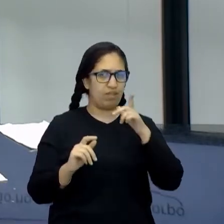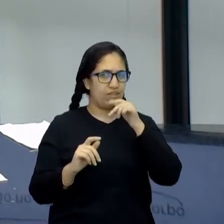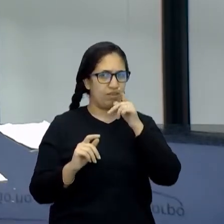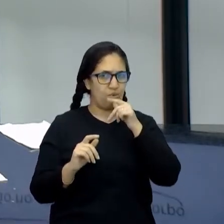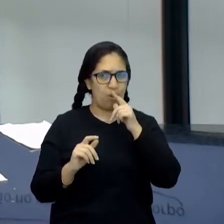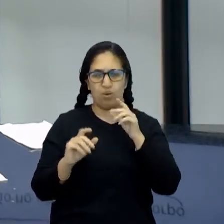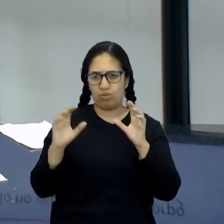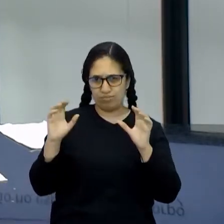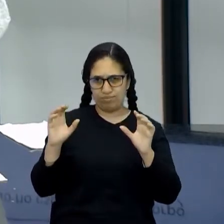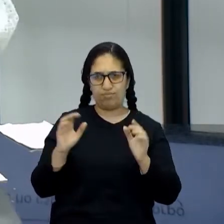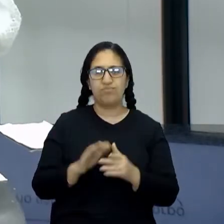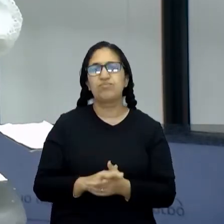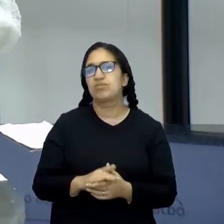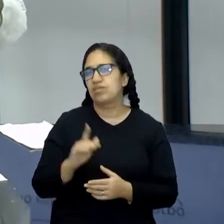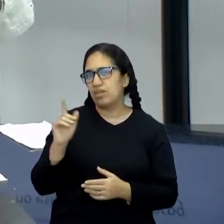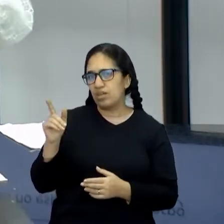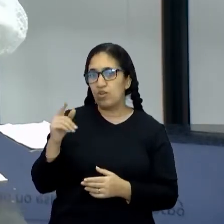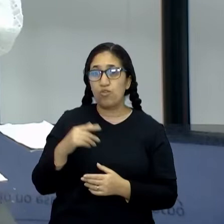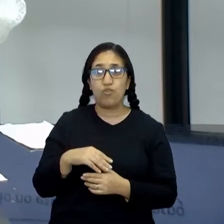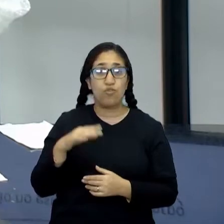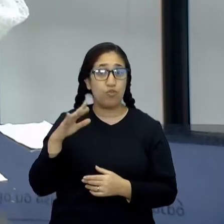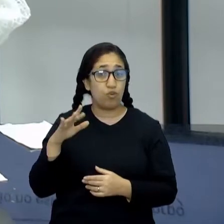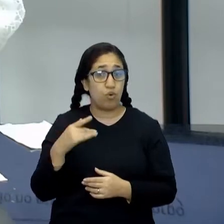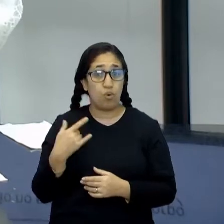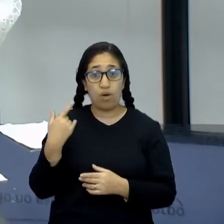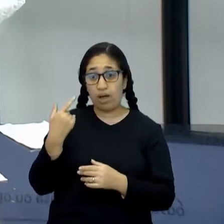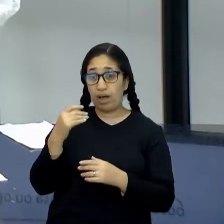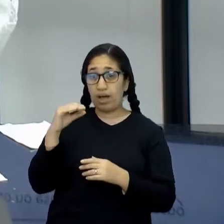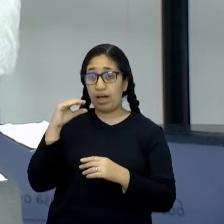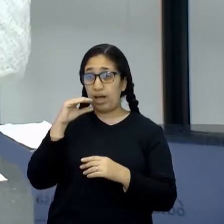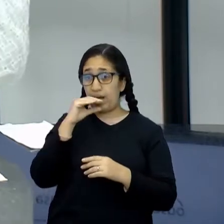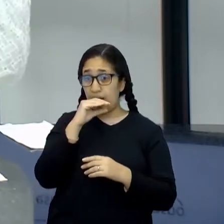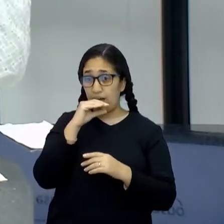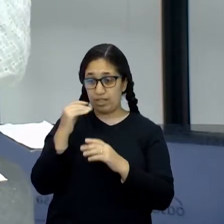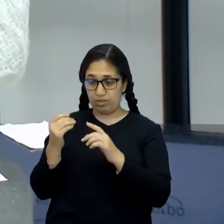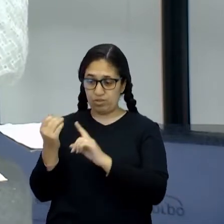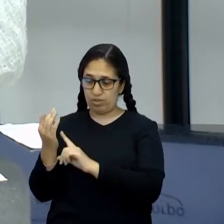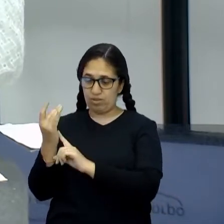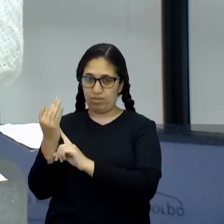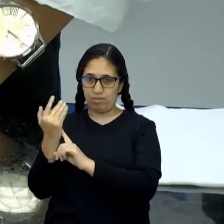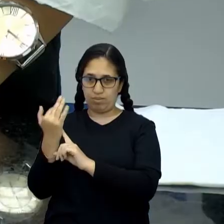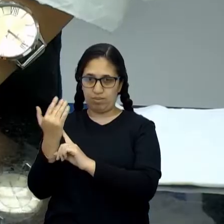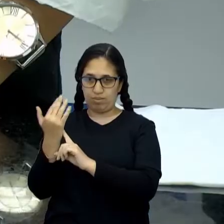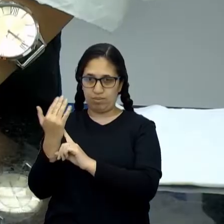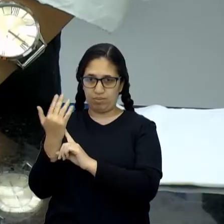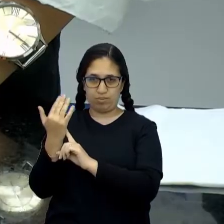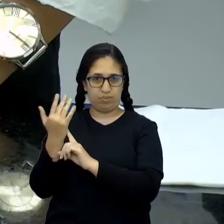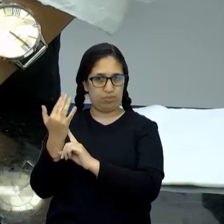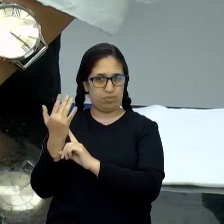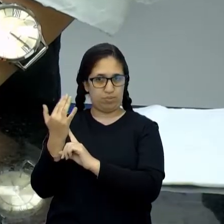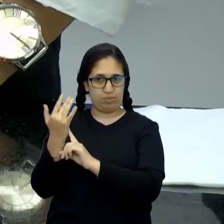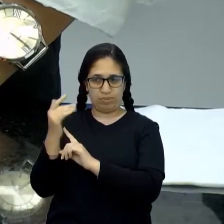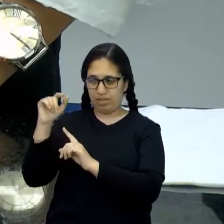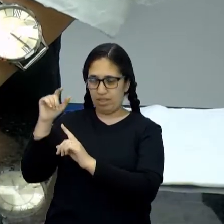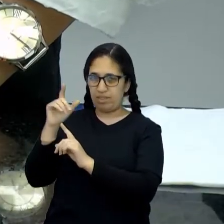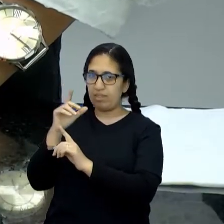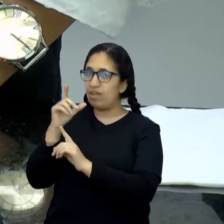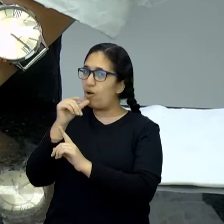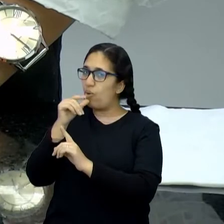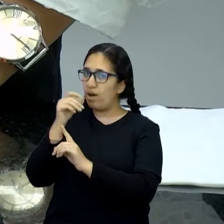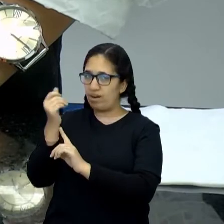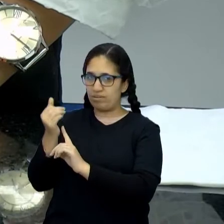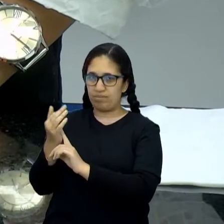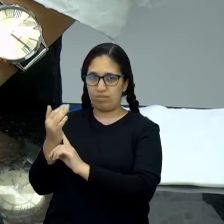água. Então, quando eu aqueço, eu vou oferecer calor, o calor dessa chama aqui, tá bom? Da vela. Pra essa bexiga com ar, vamos ver o que